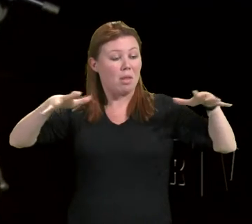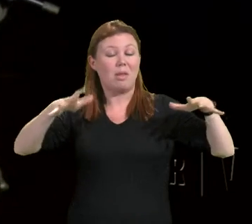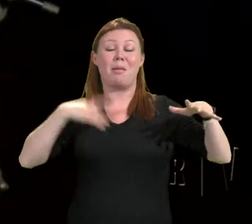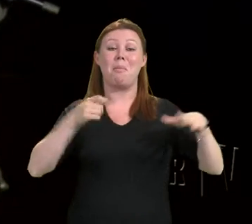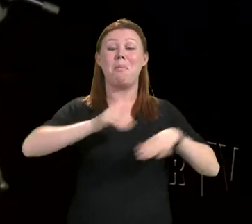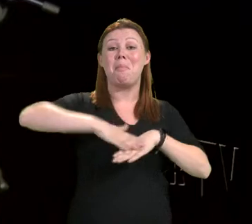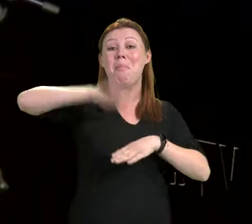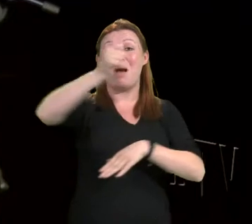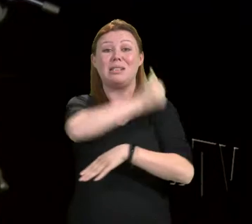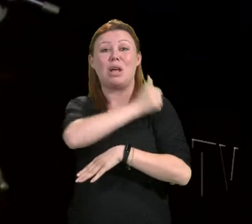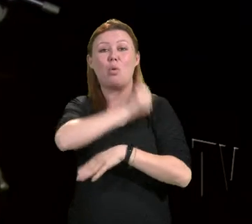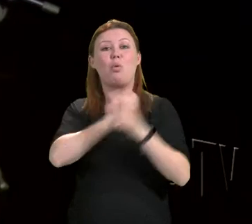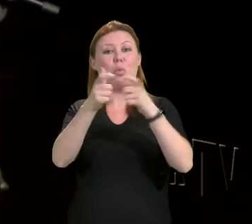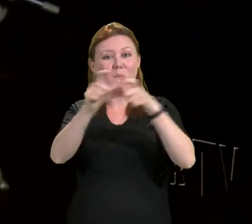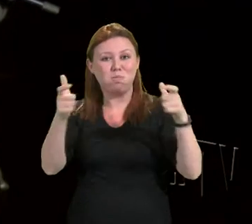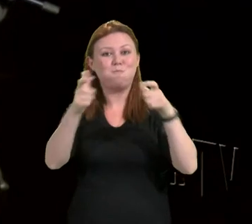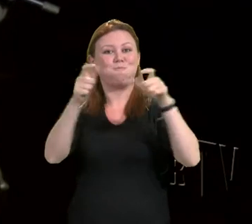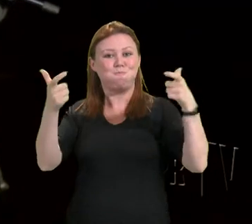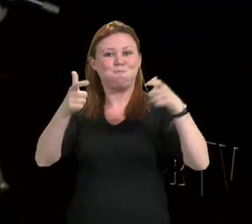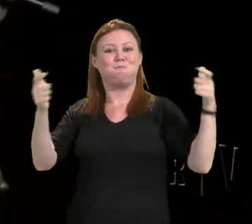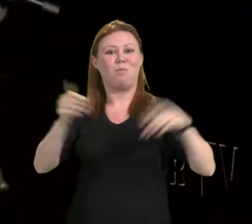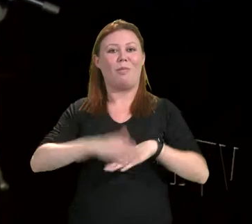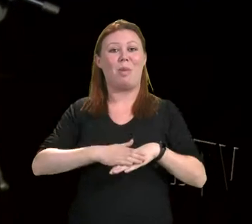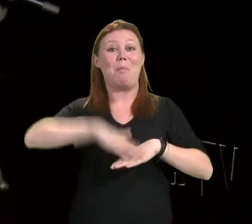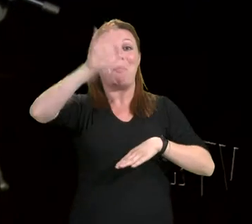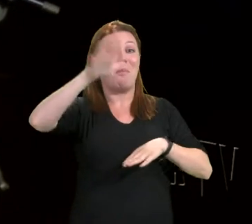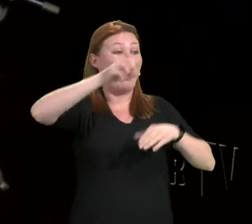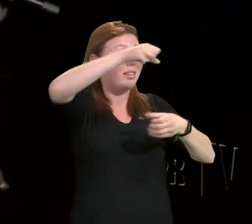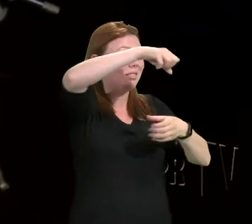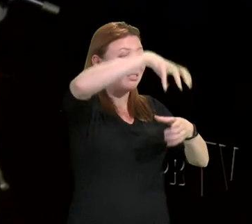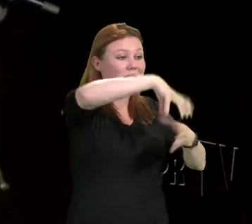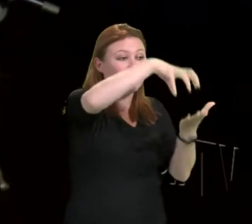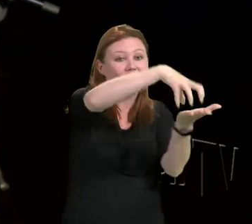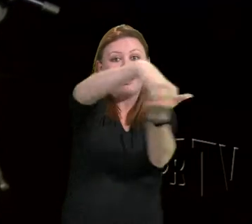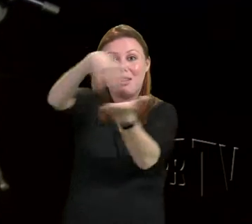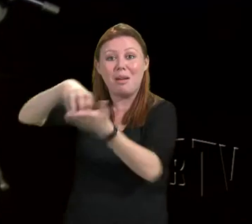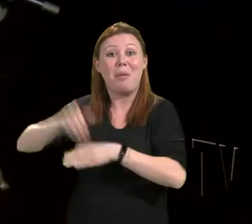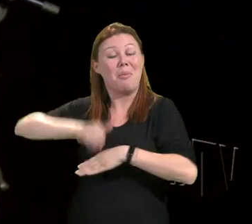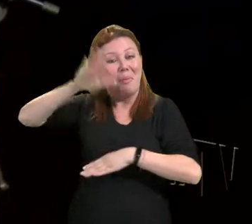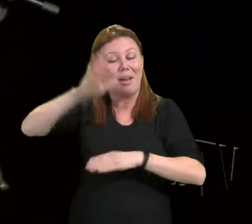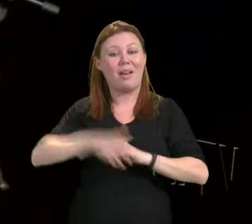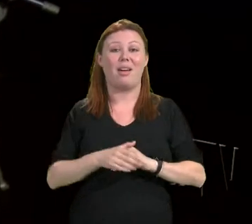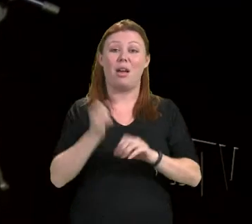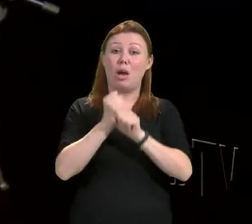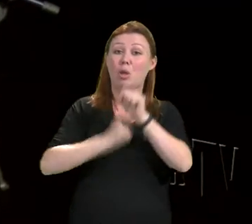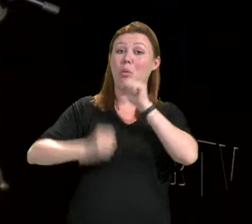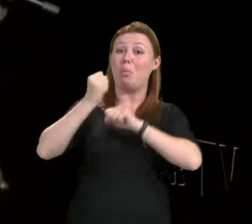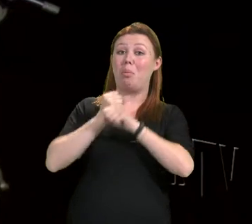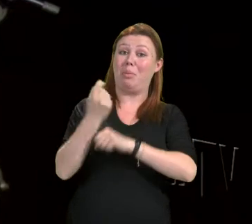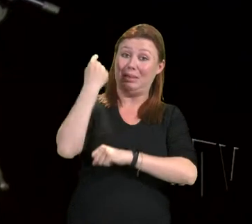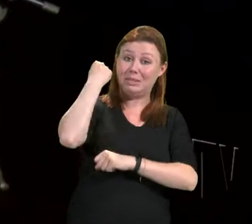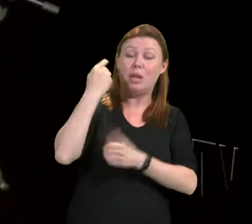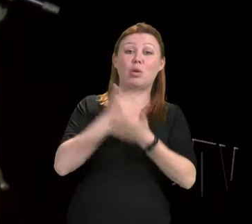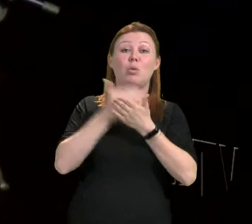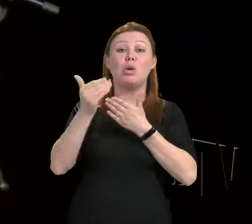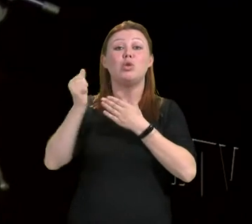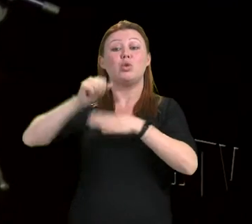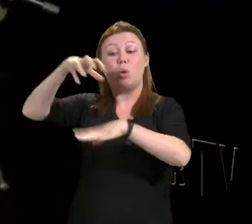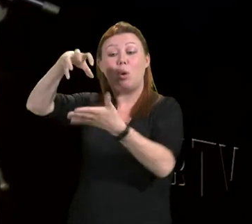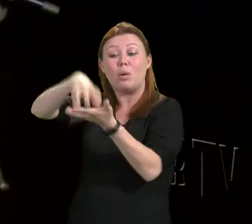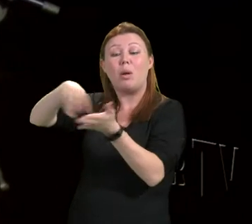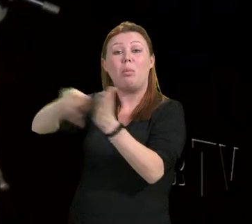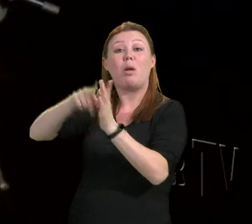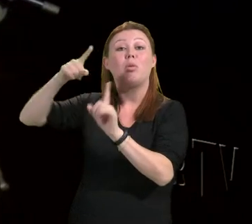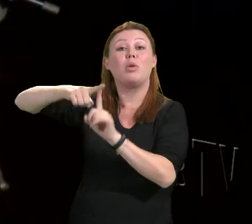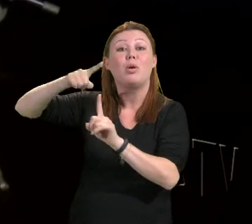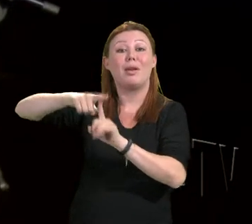alunos, cada ano temos mais campi. Ano passado inauguramos o campus de Toledo, esse